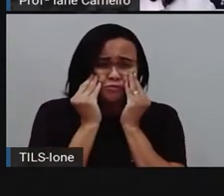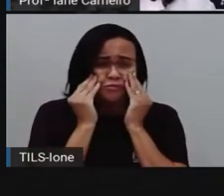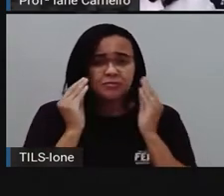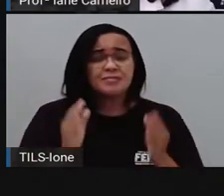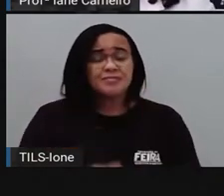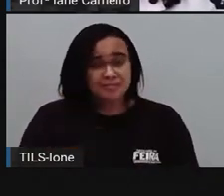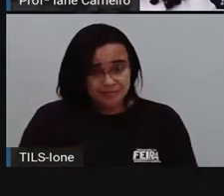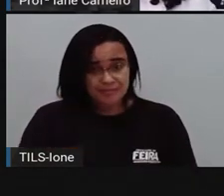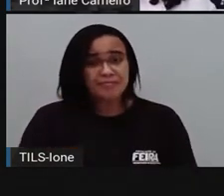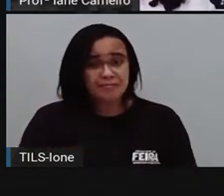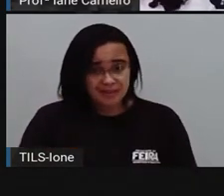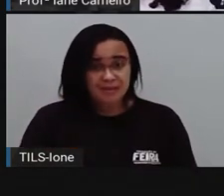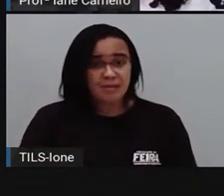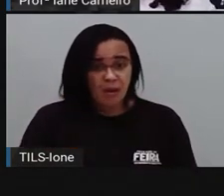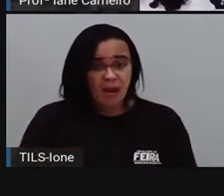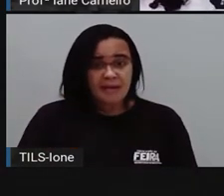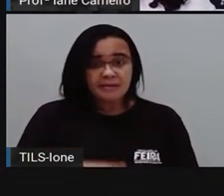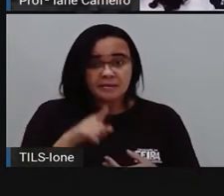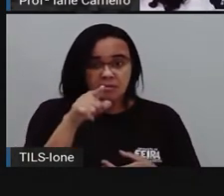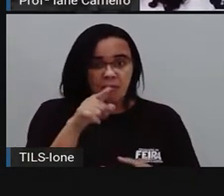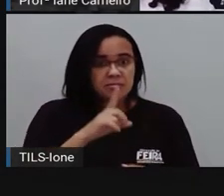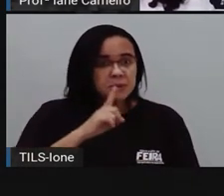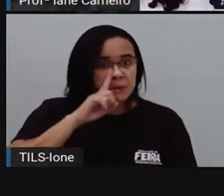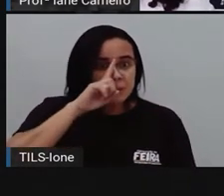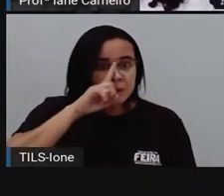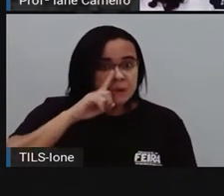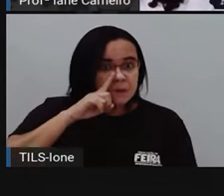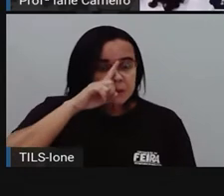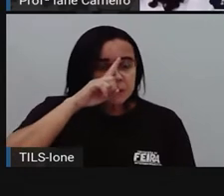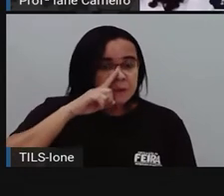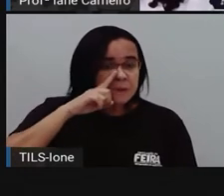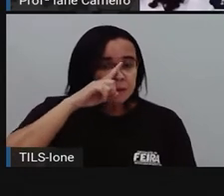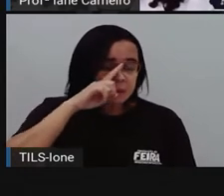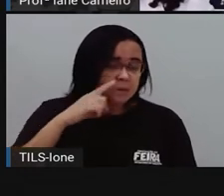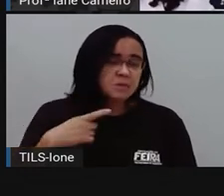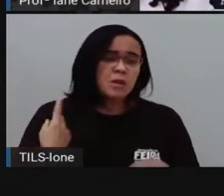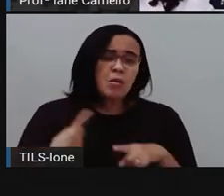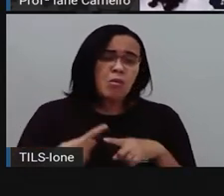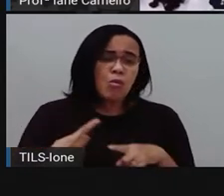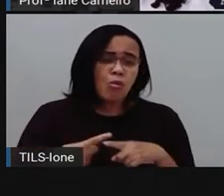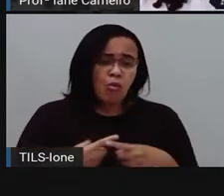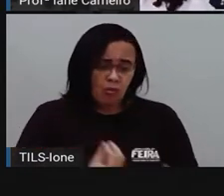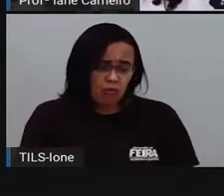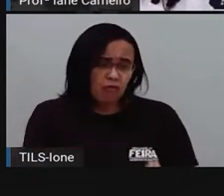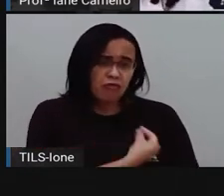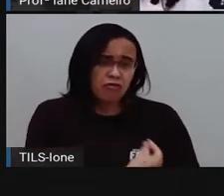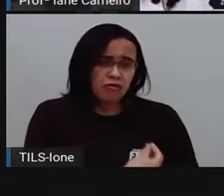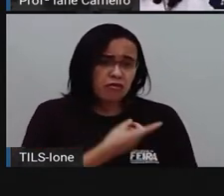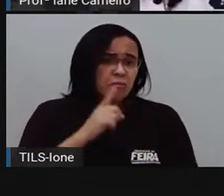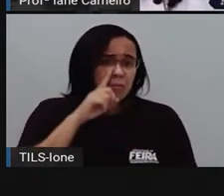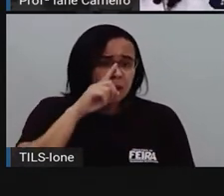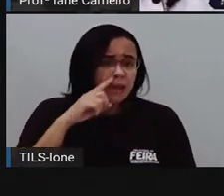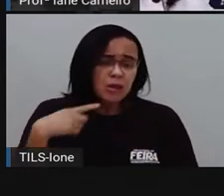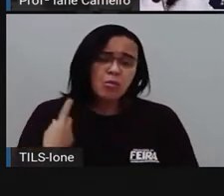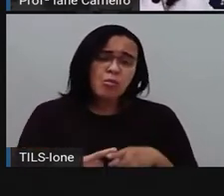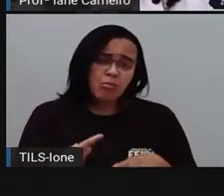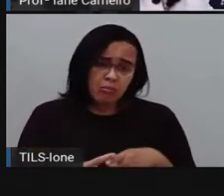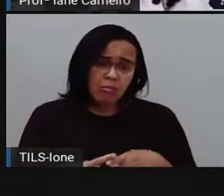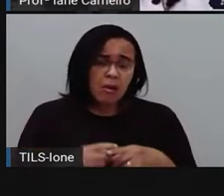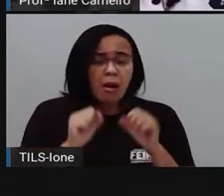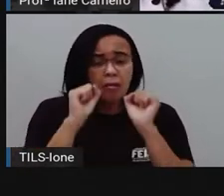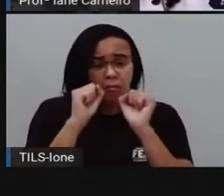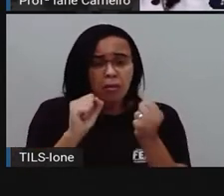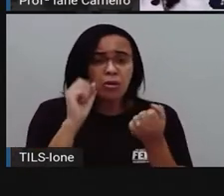E, ó, a Pró aproveita para alertar vocês, né, que eles estão em perigo, né, em risco de extinção. Por quê? Ó,